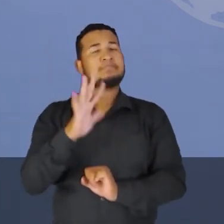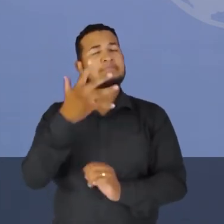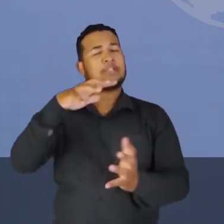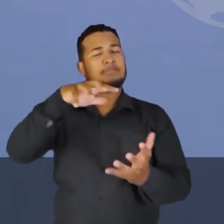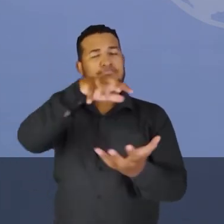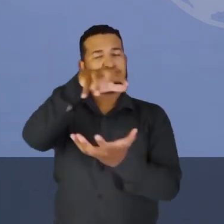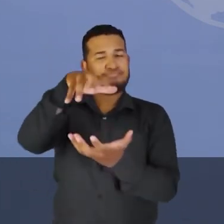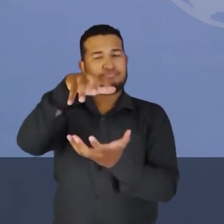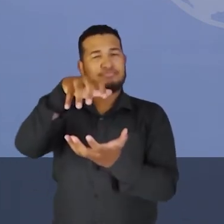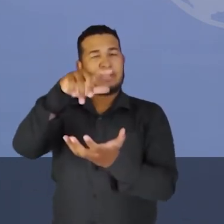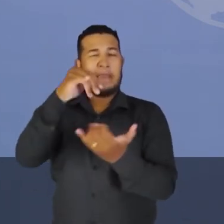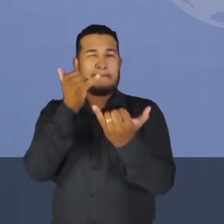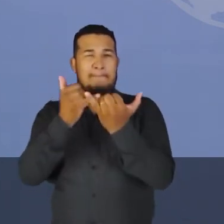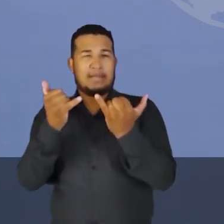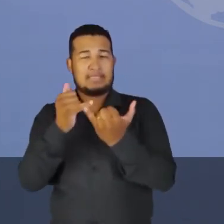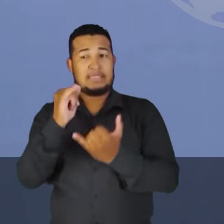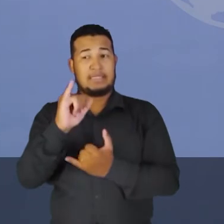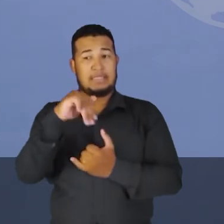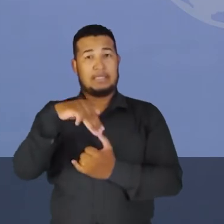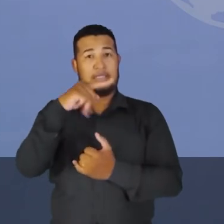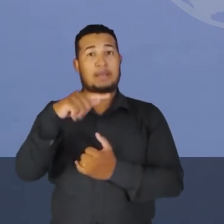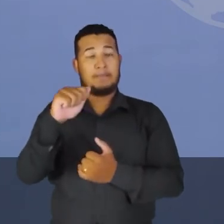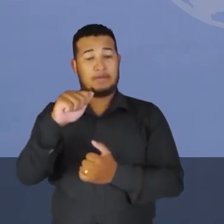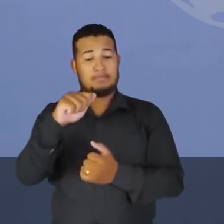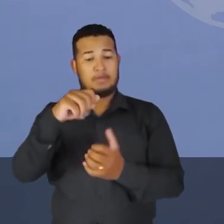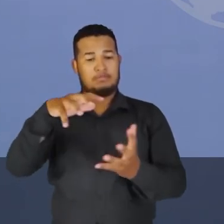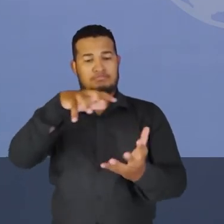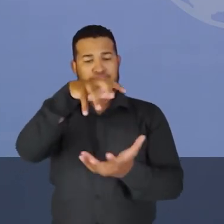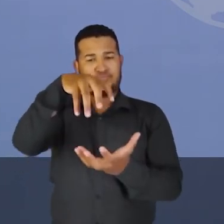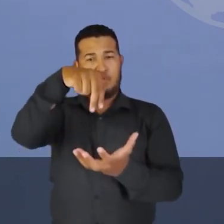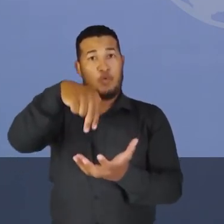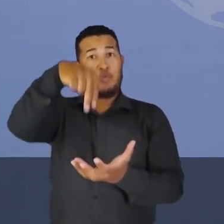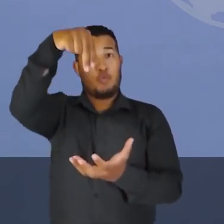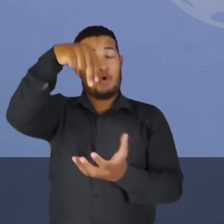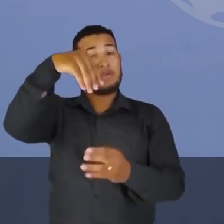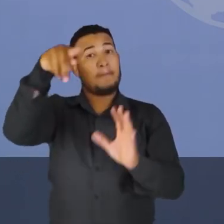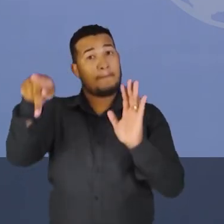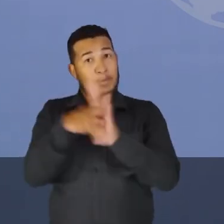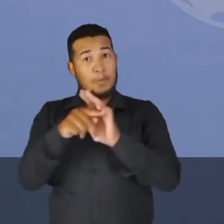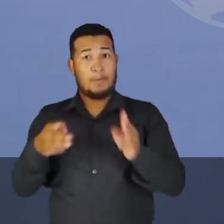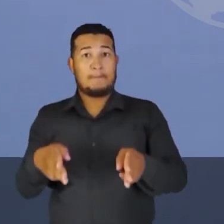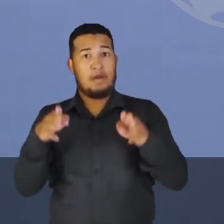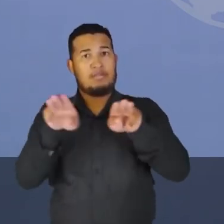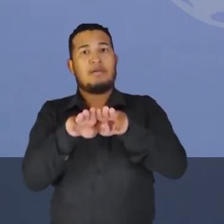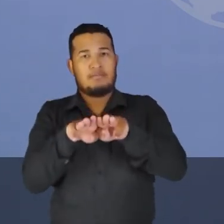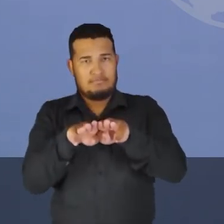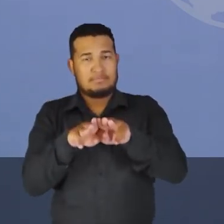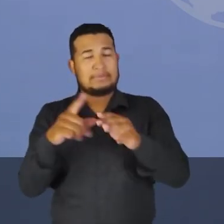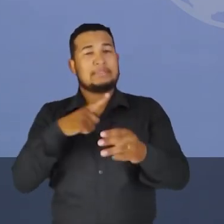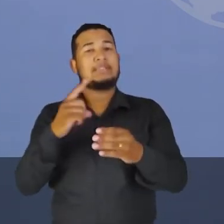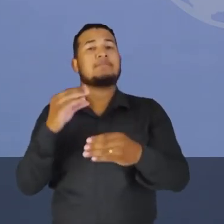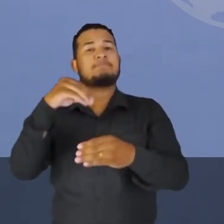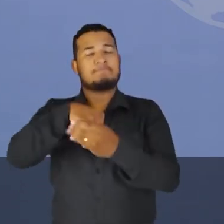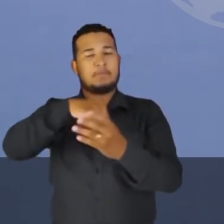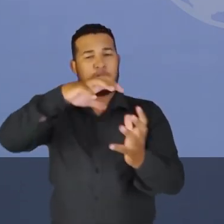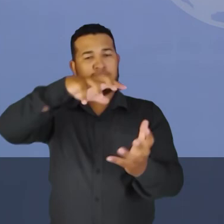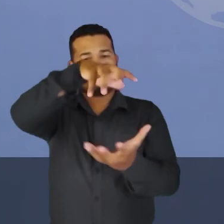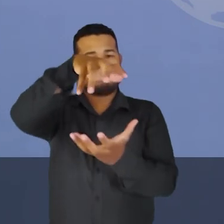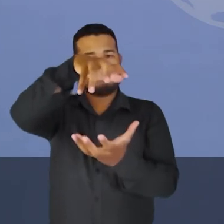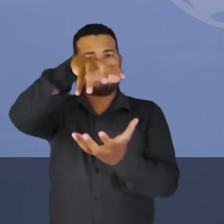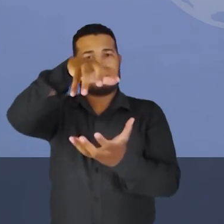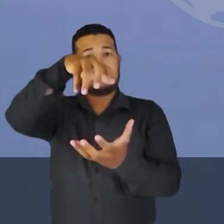ímã, se polo norte magnético que este ímã chamado Terra tem,